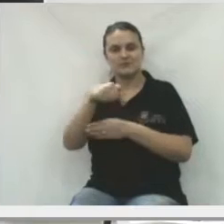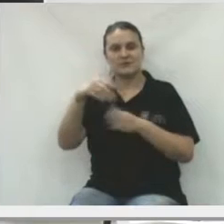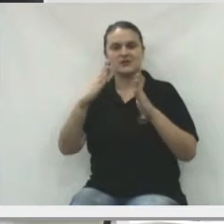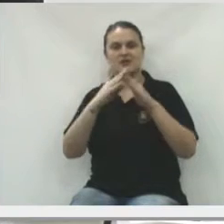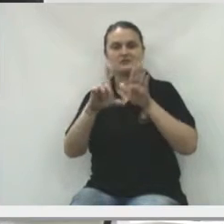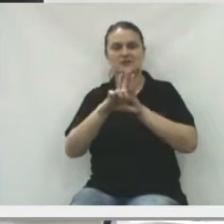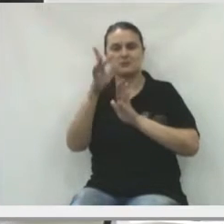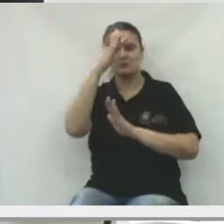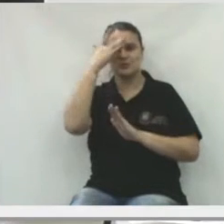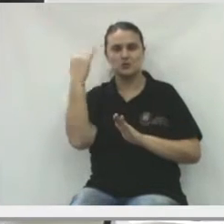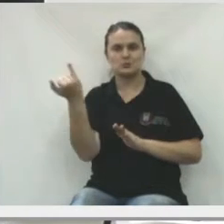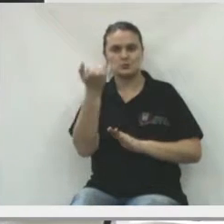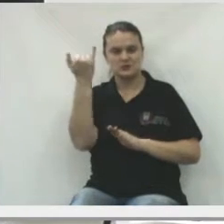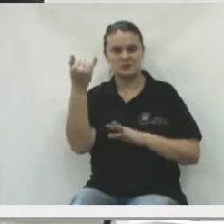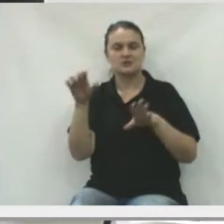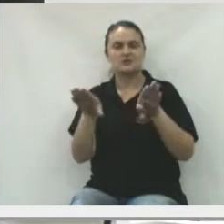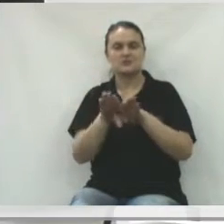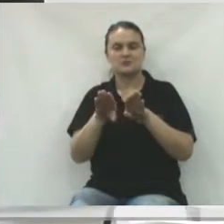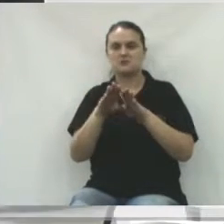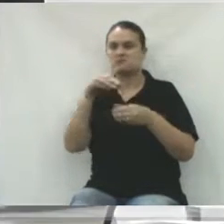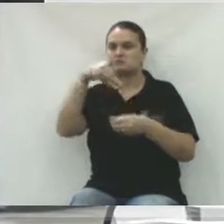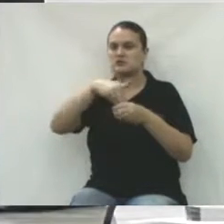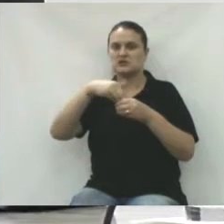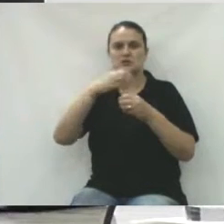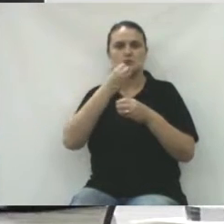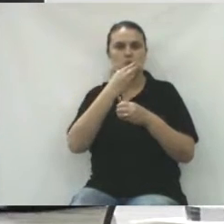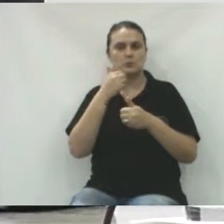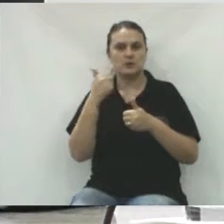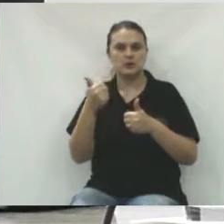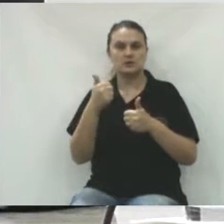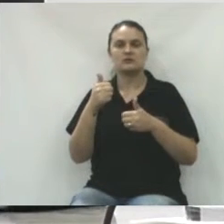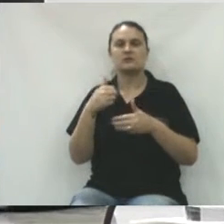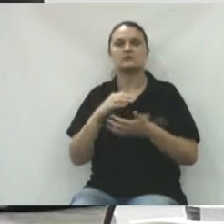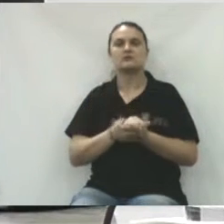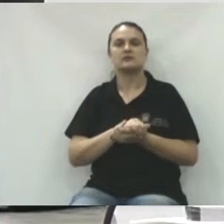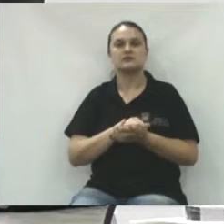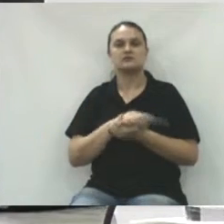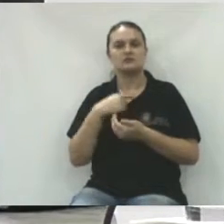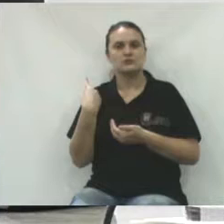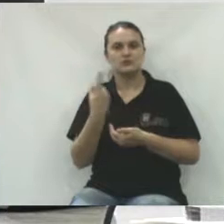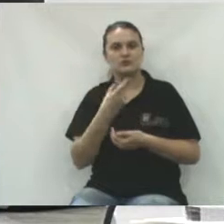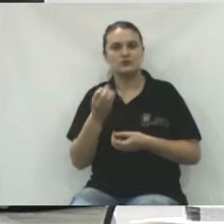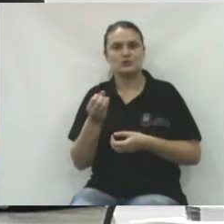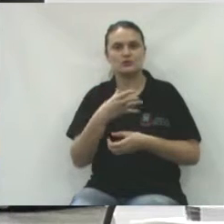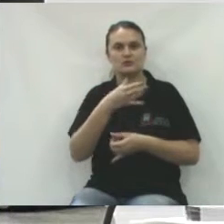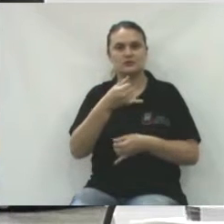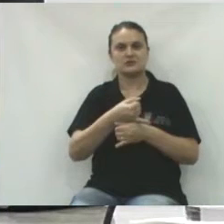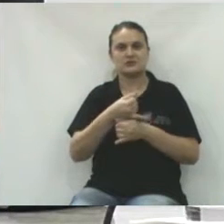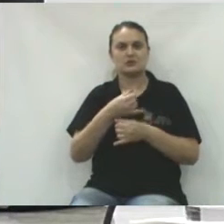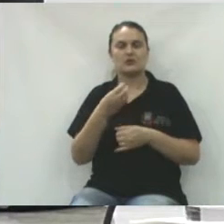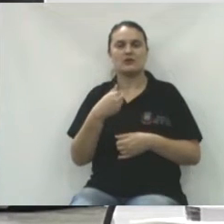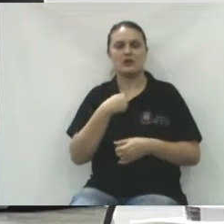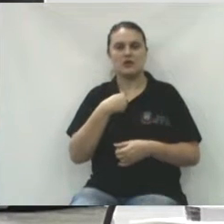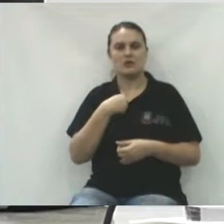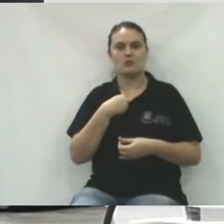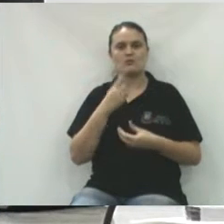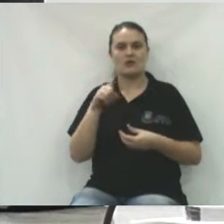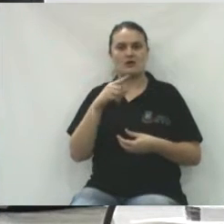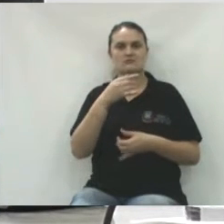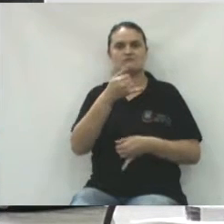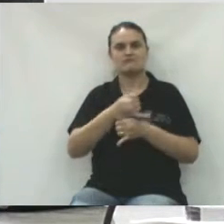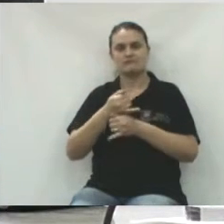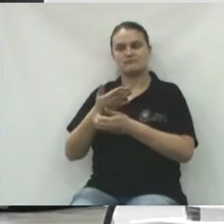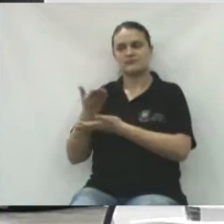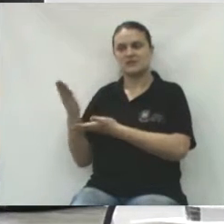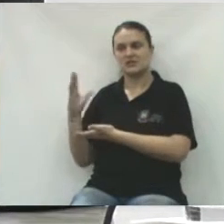presente aqui nessa casa, várias autoridades também, e correu tudo bem a nossa nova